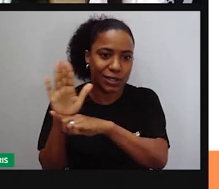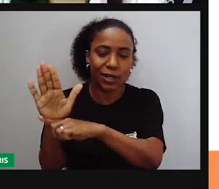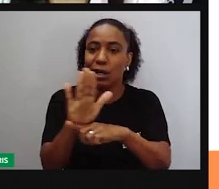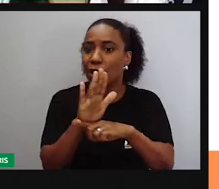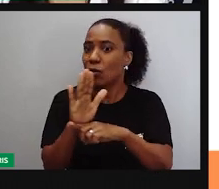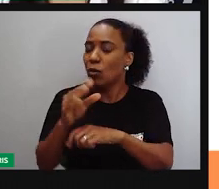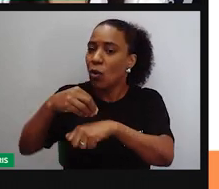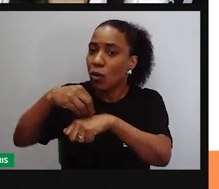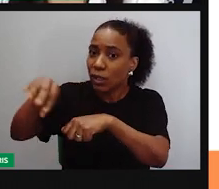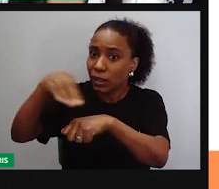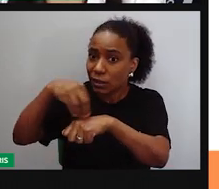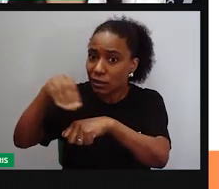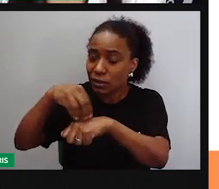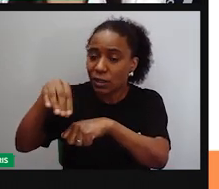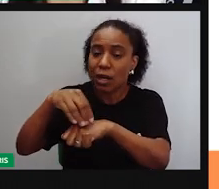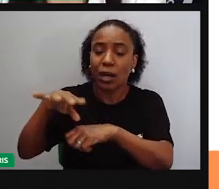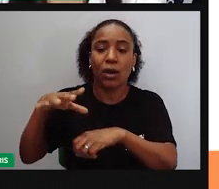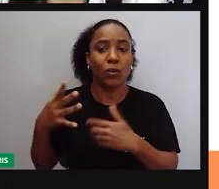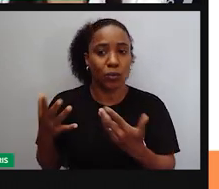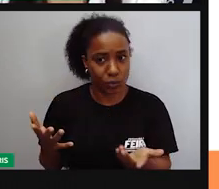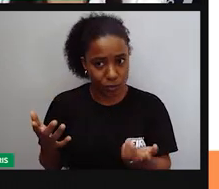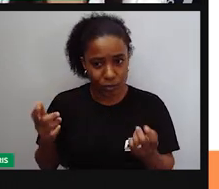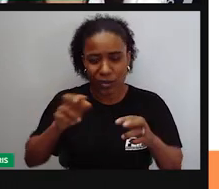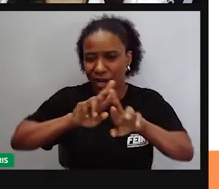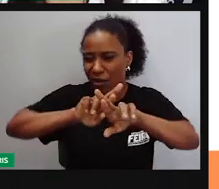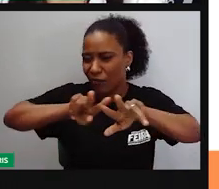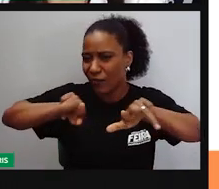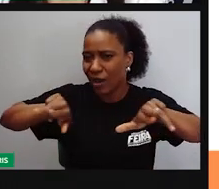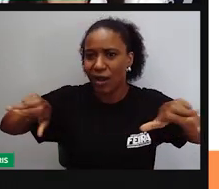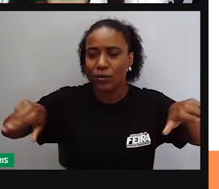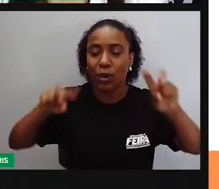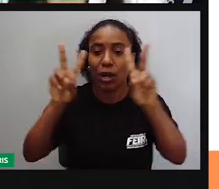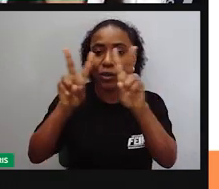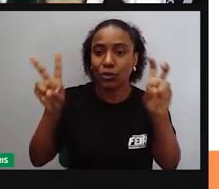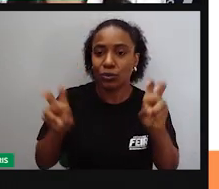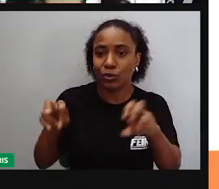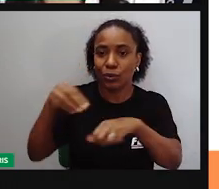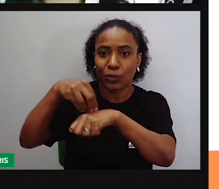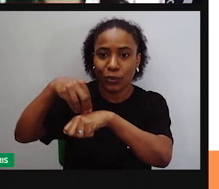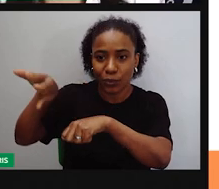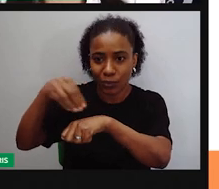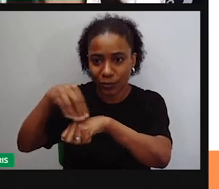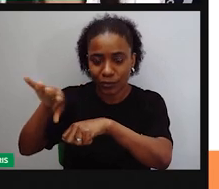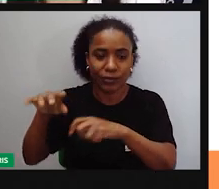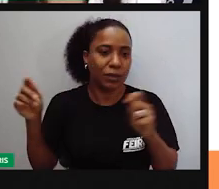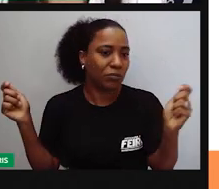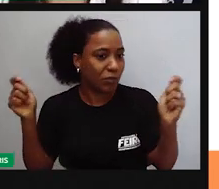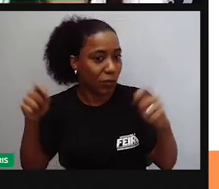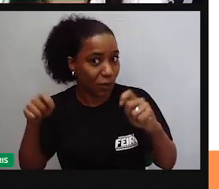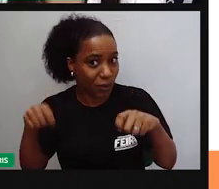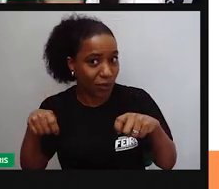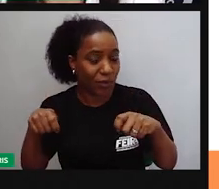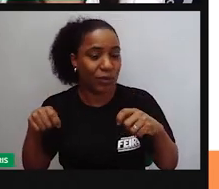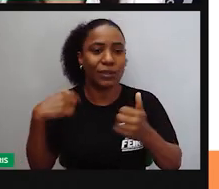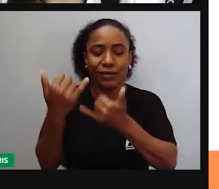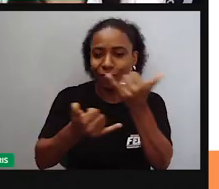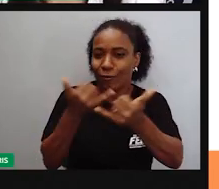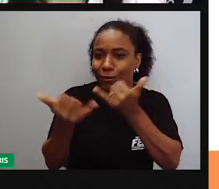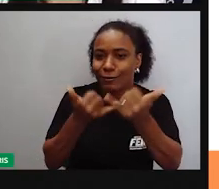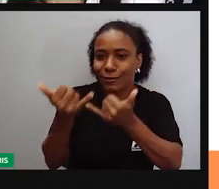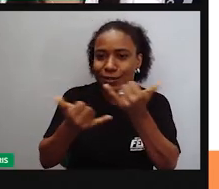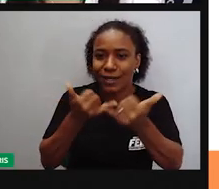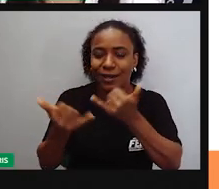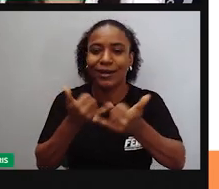Orientações, né? Em relação a diversos assuntos. Podem criar aí também para a sua população diversão, né? Com